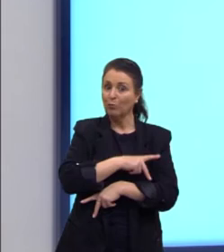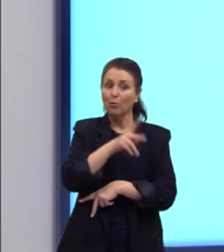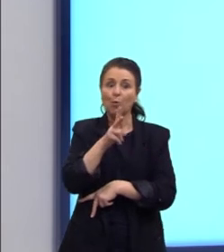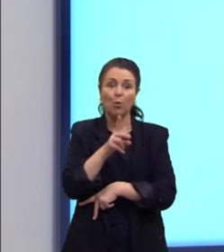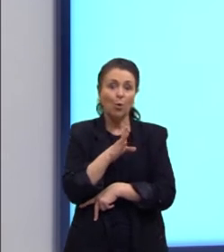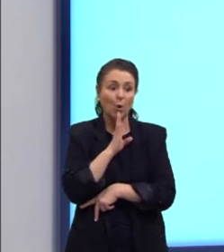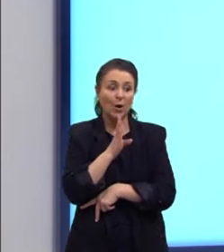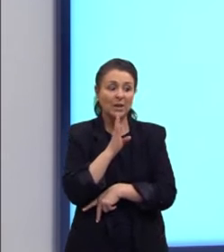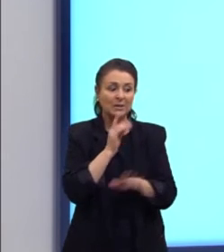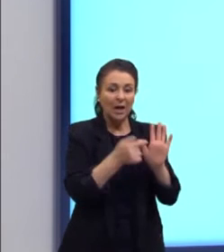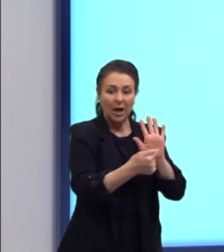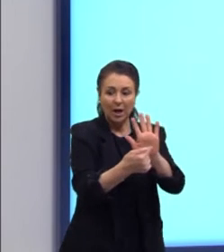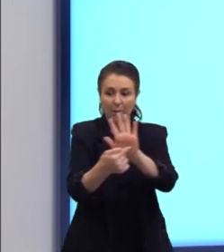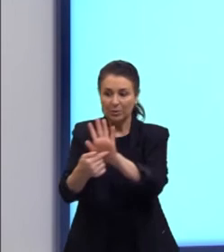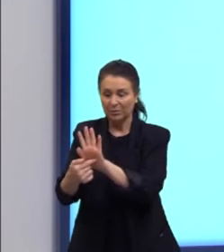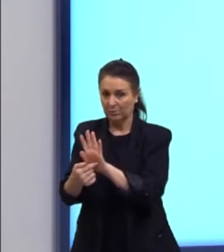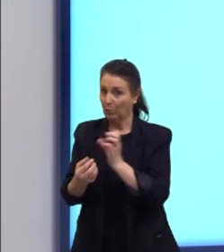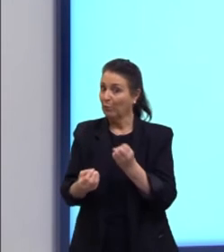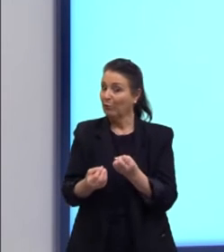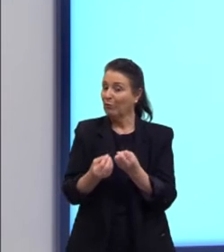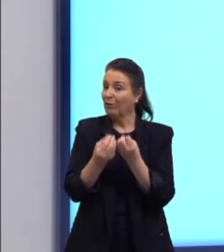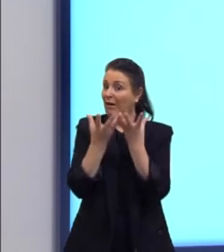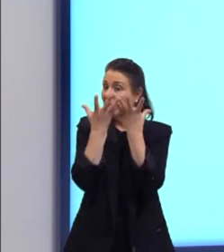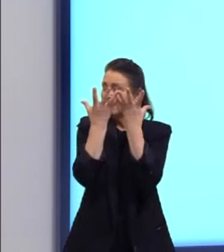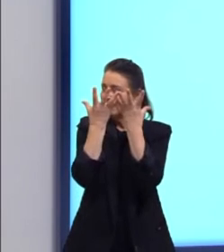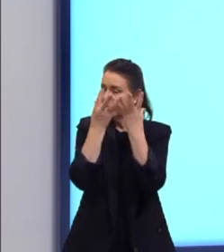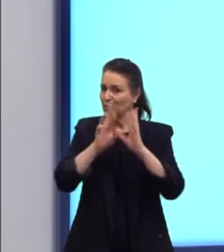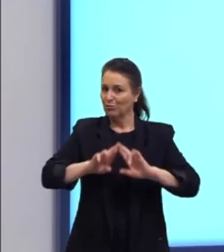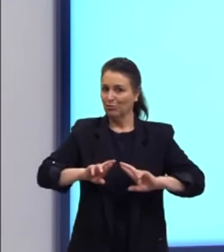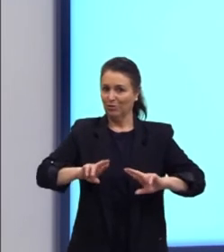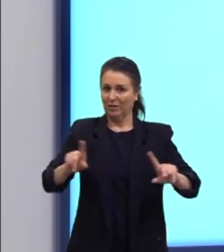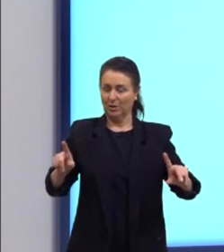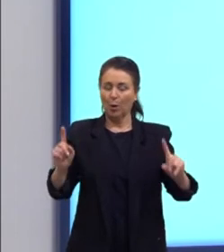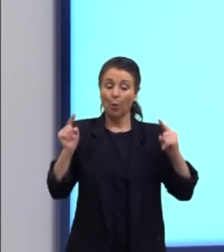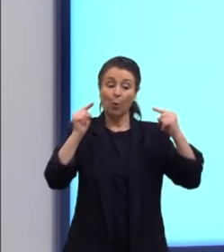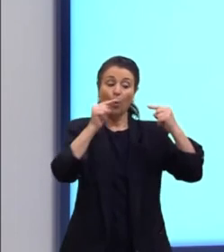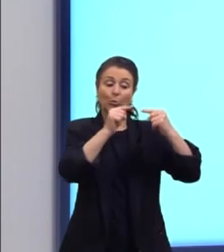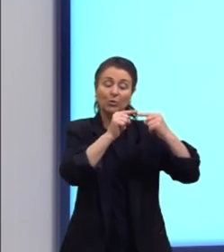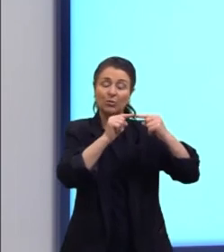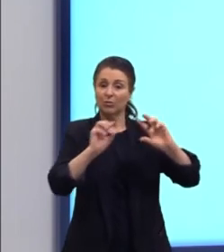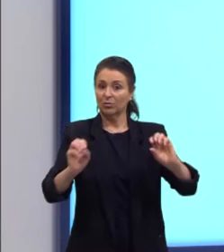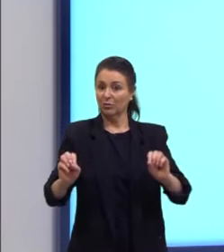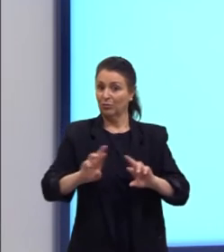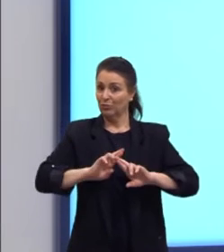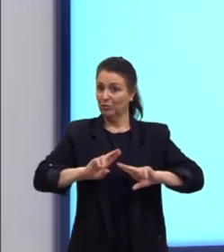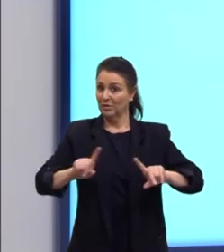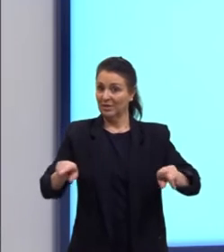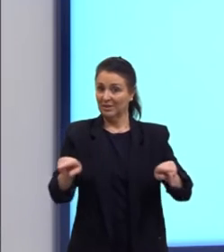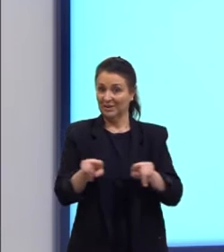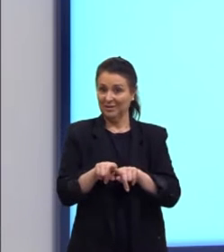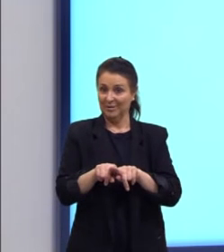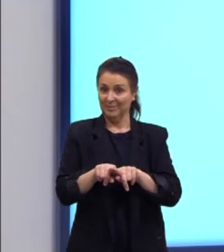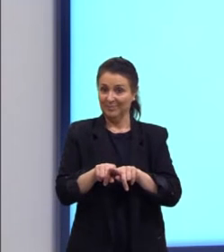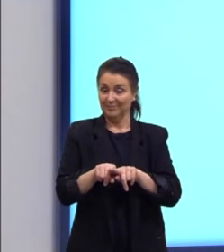que são festas diferentes com objetivos diferentes. Certo?